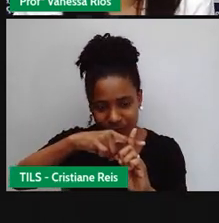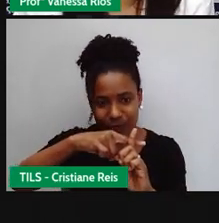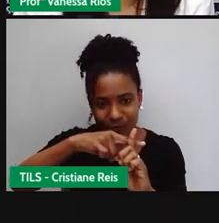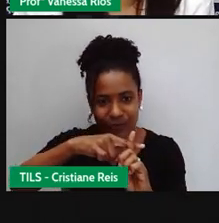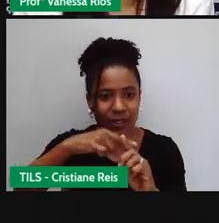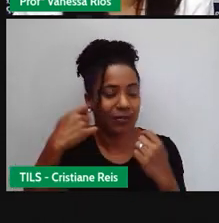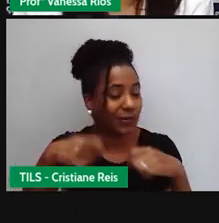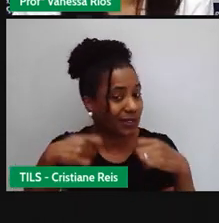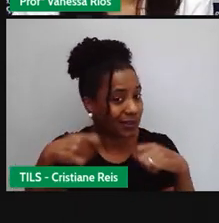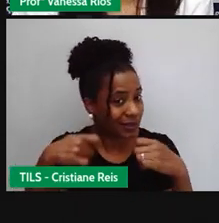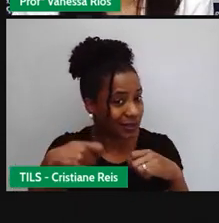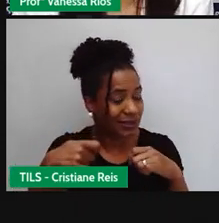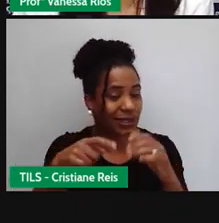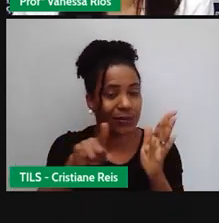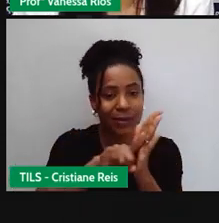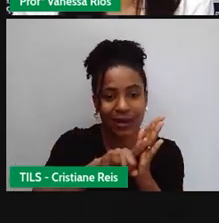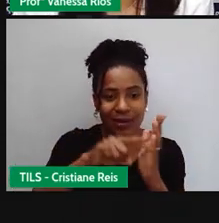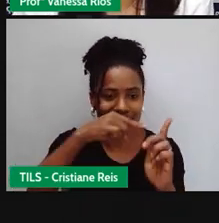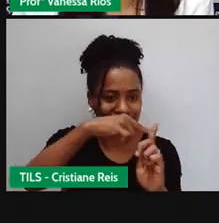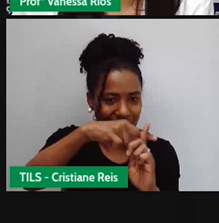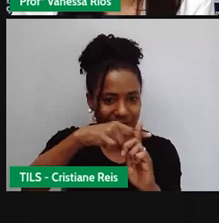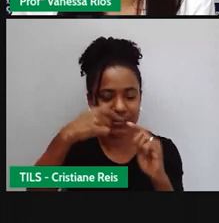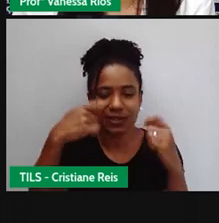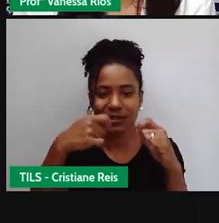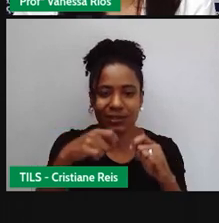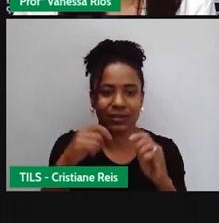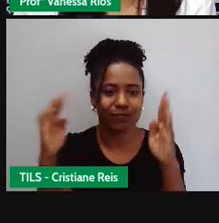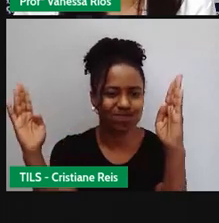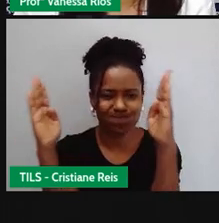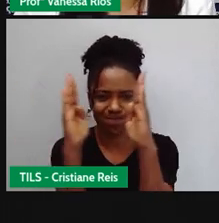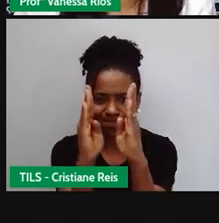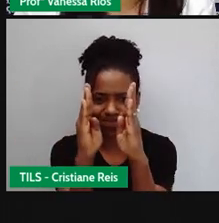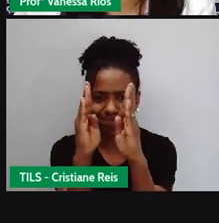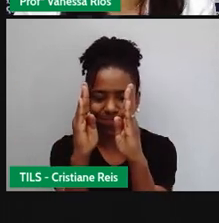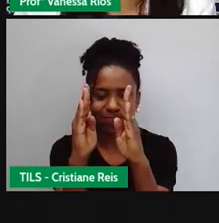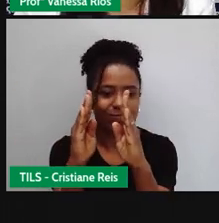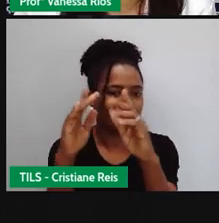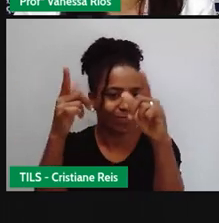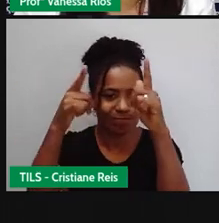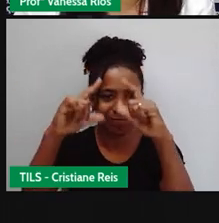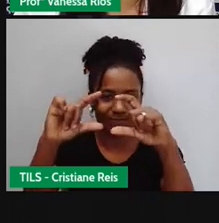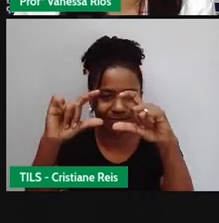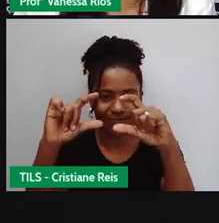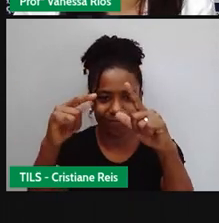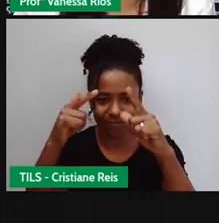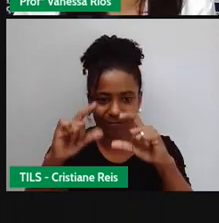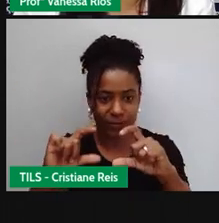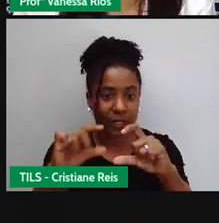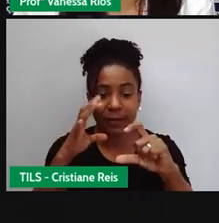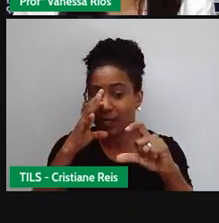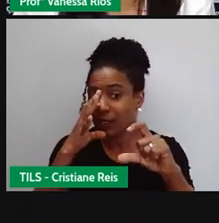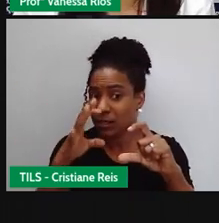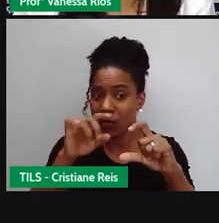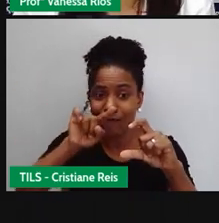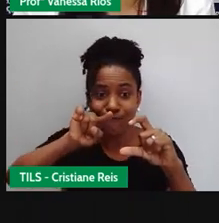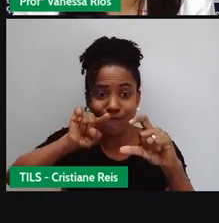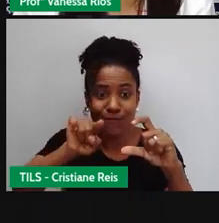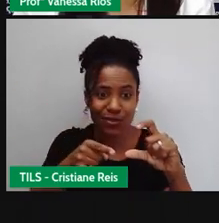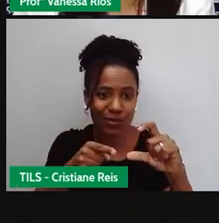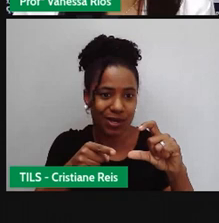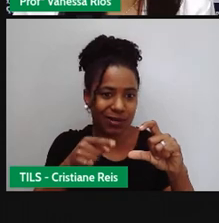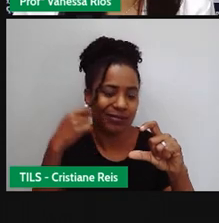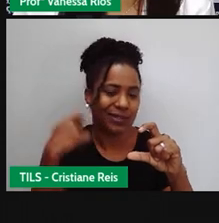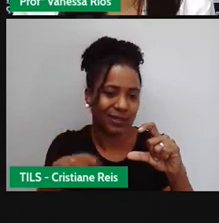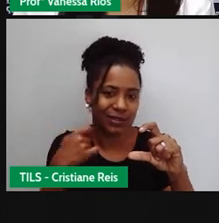que é a continha de menos, na hora de armar, eu presto bastante atenção onde estão as vírgulas, porque a vírgula